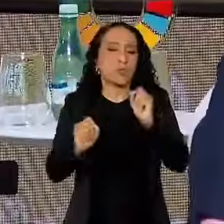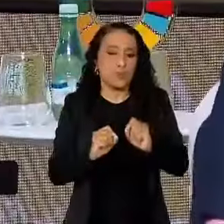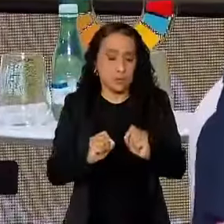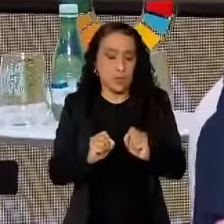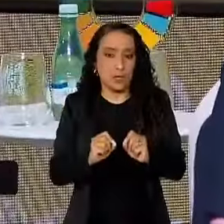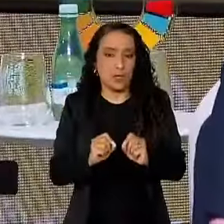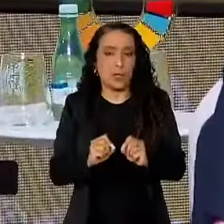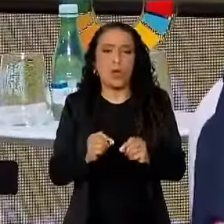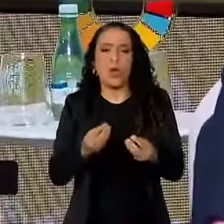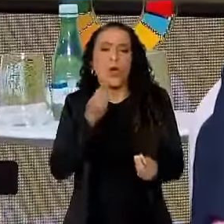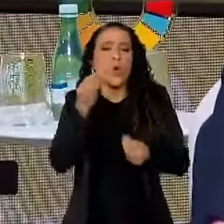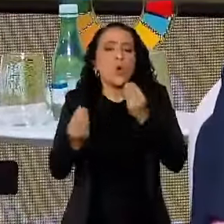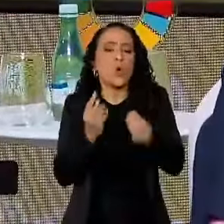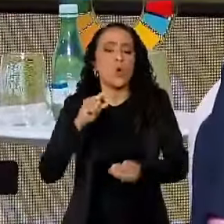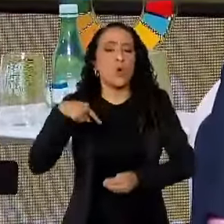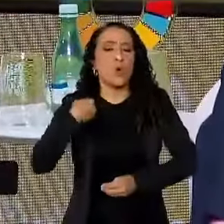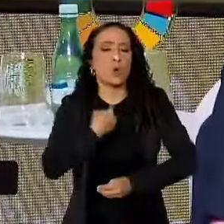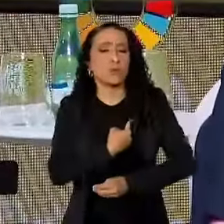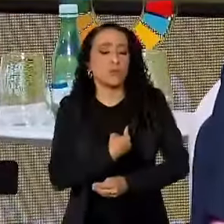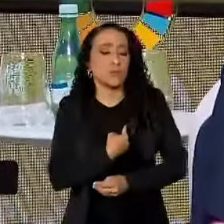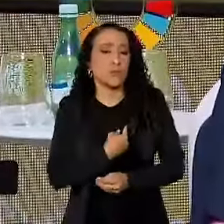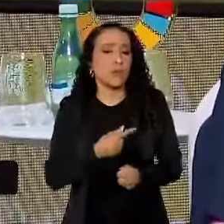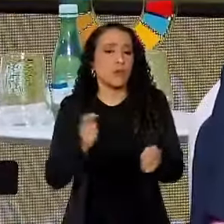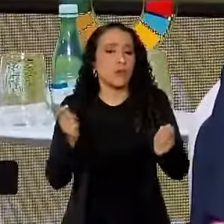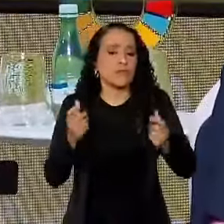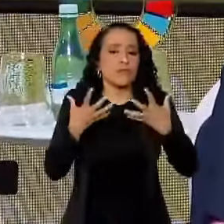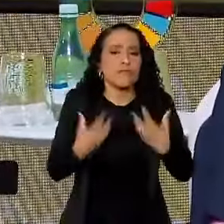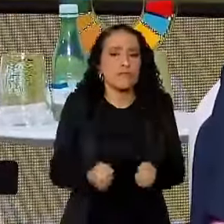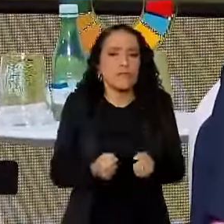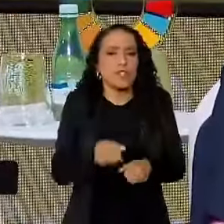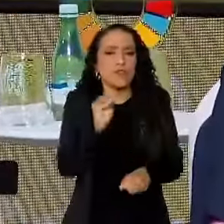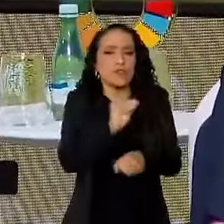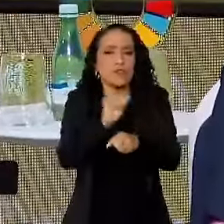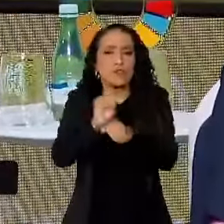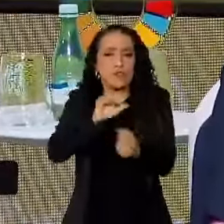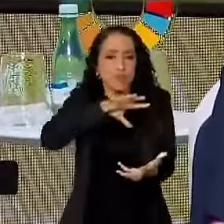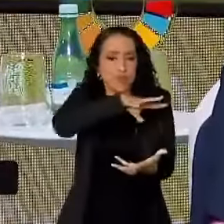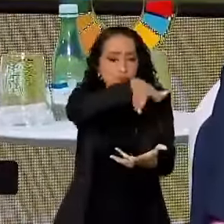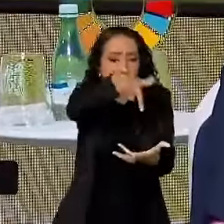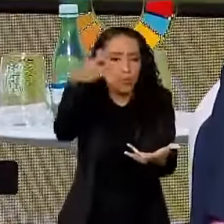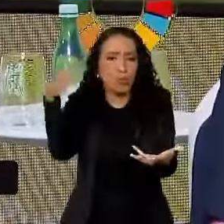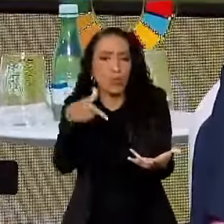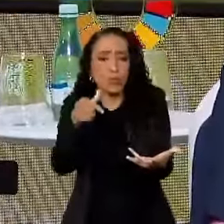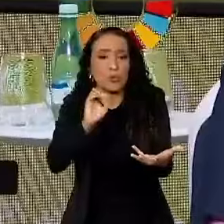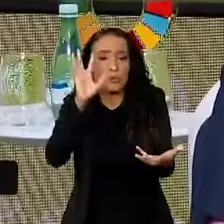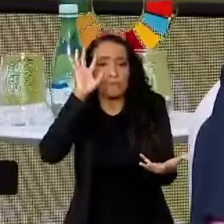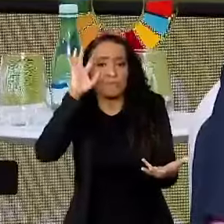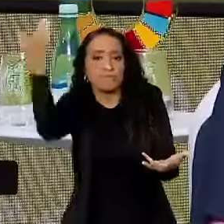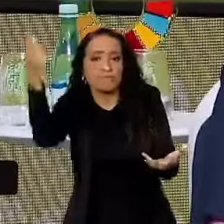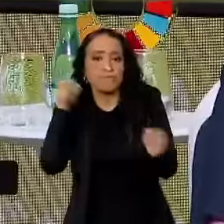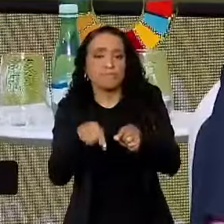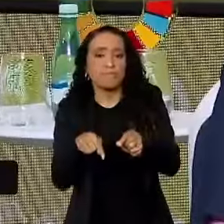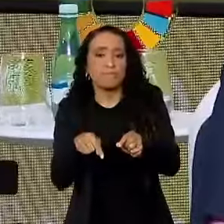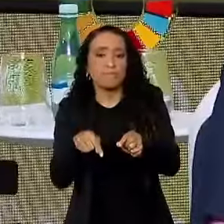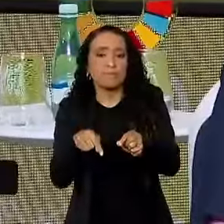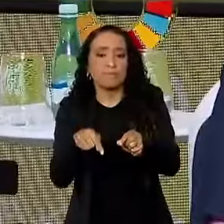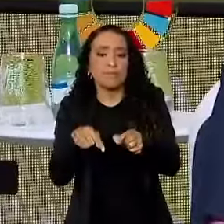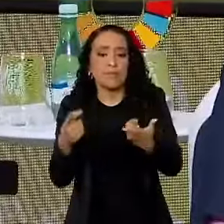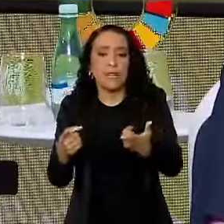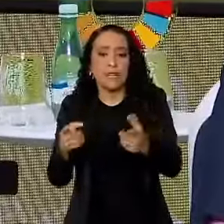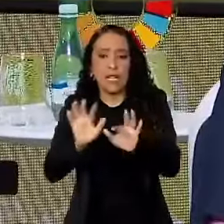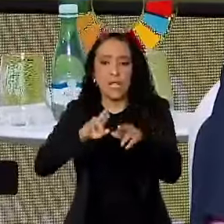saber. Como é que a gente vai cuidar do planeta Terra se as decisões que são tomadas nos